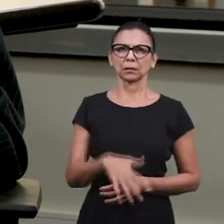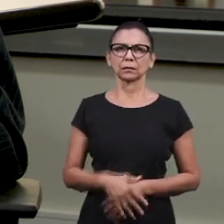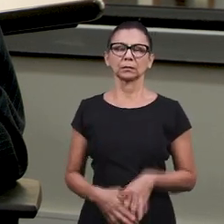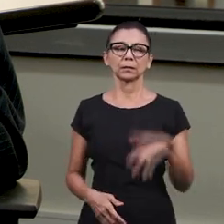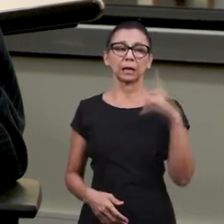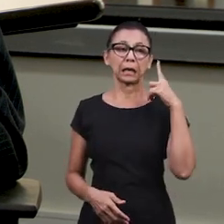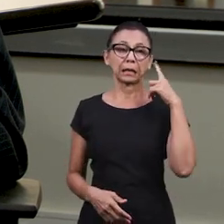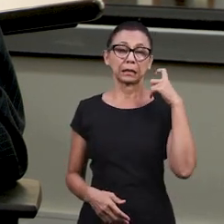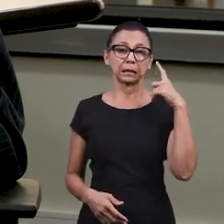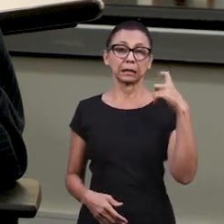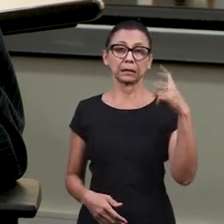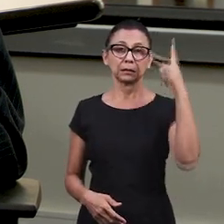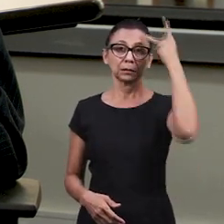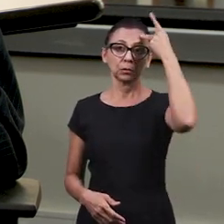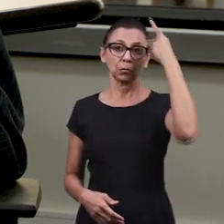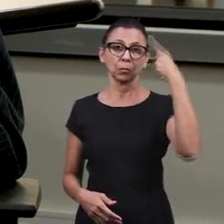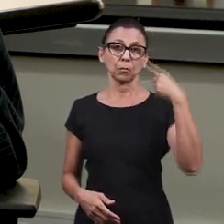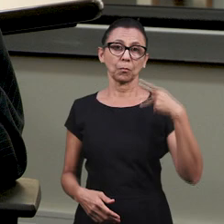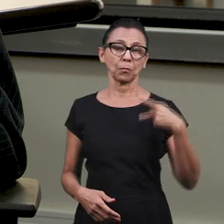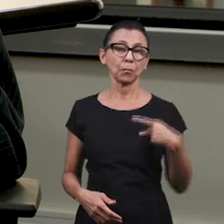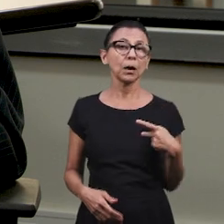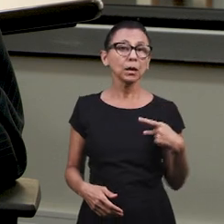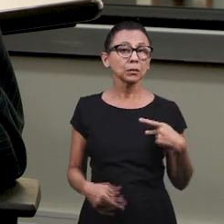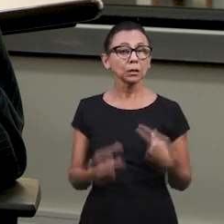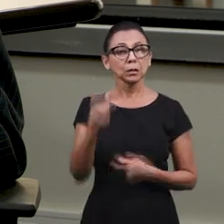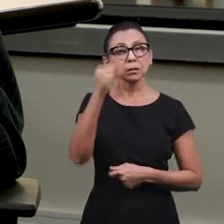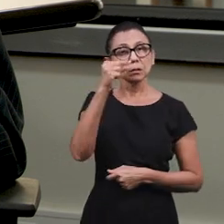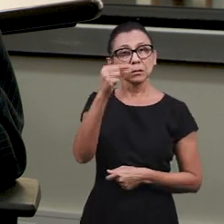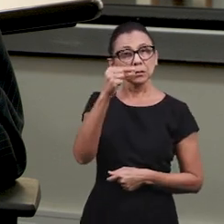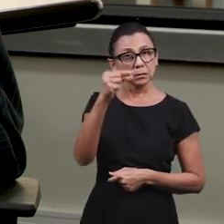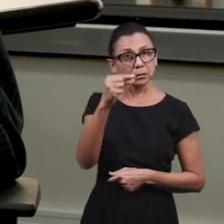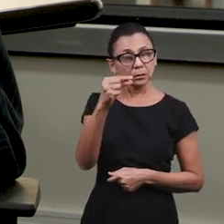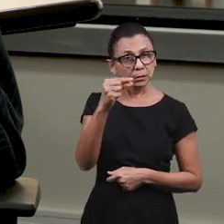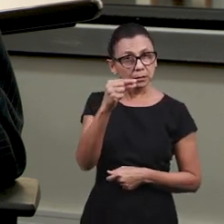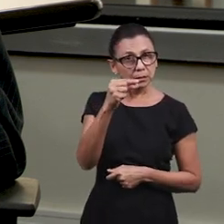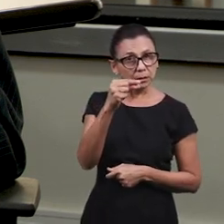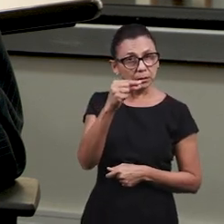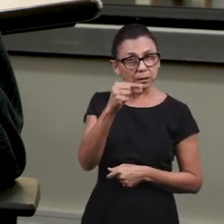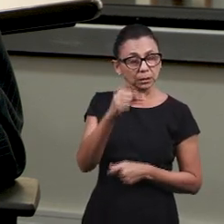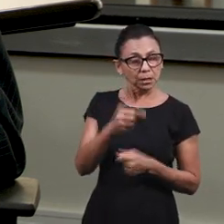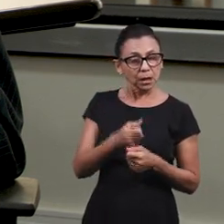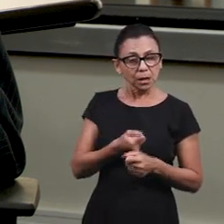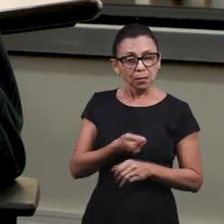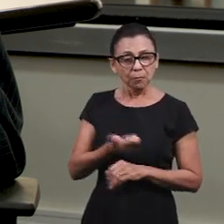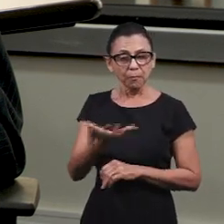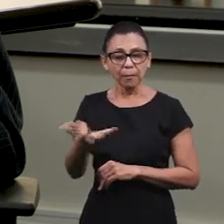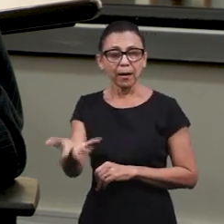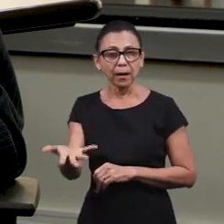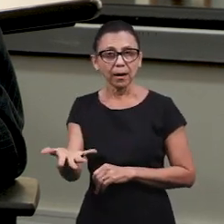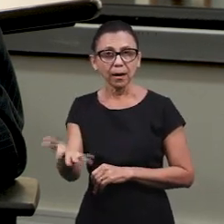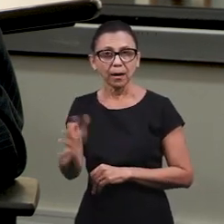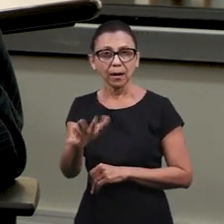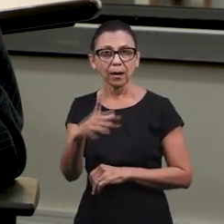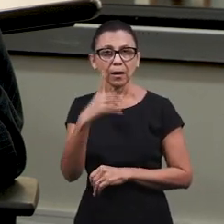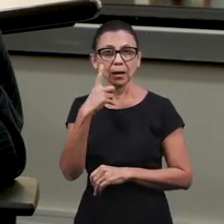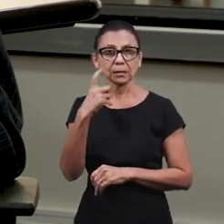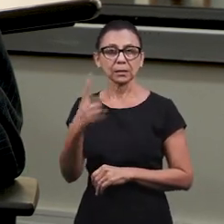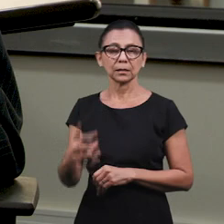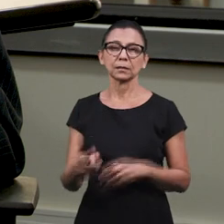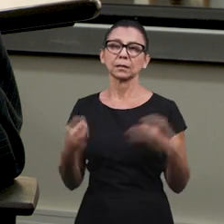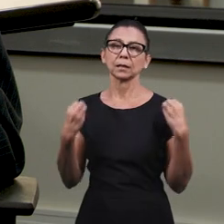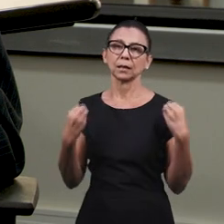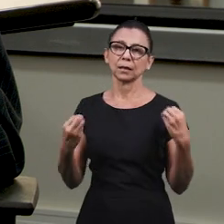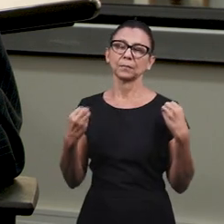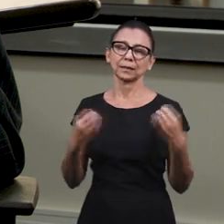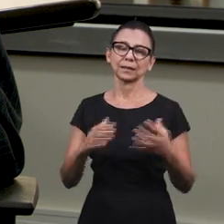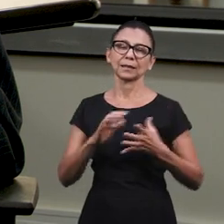do interesse do homem. E quando ele lança a mão da semente e coloca no campo do seu interesse, isso vai